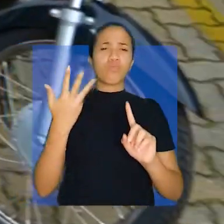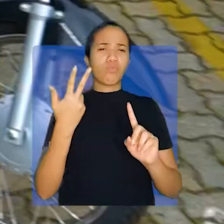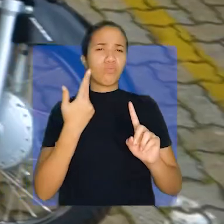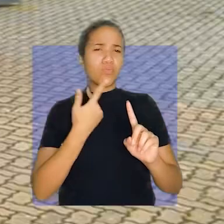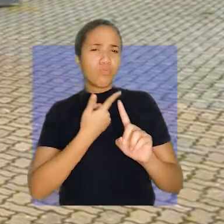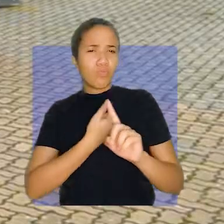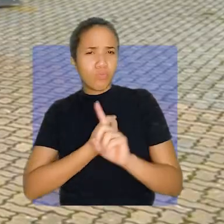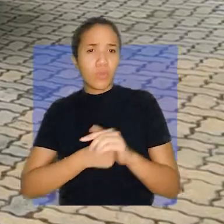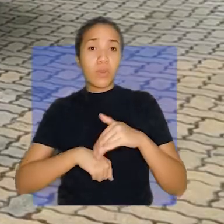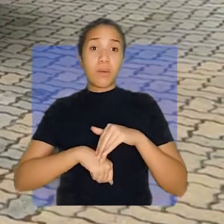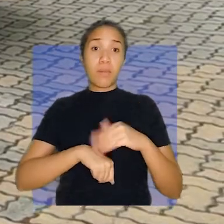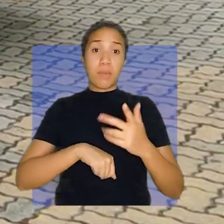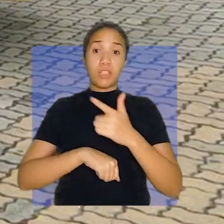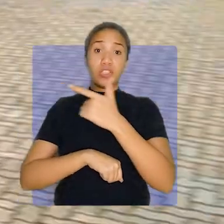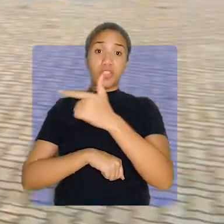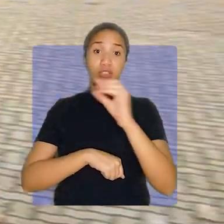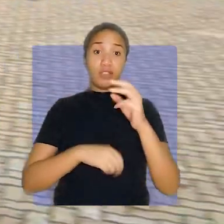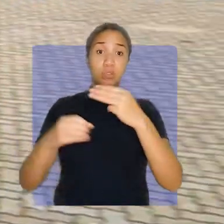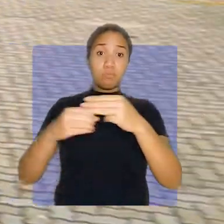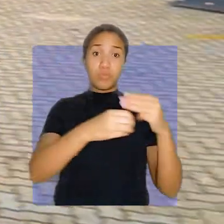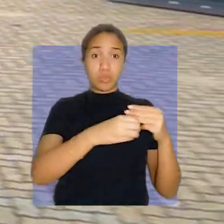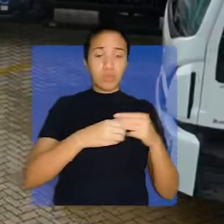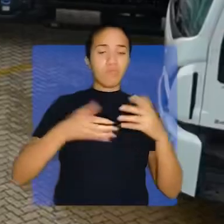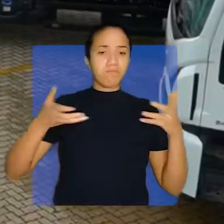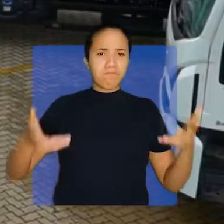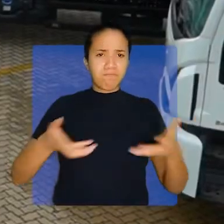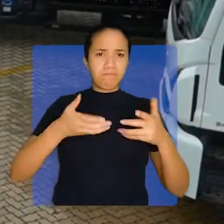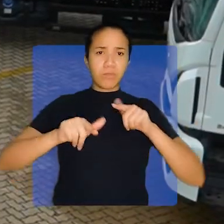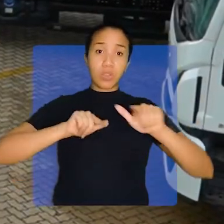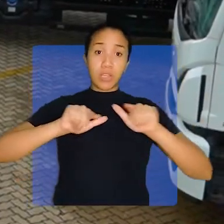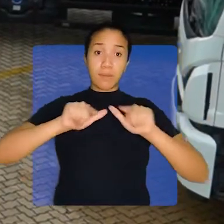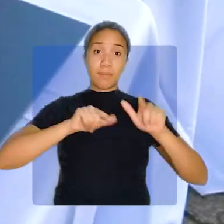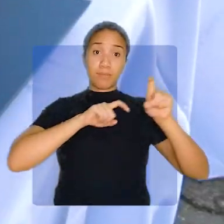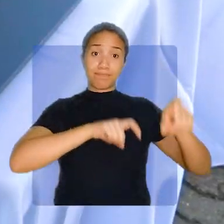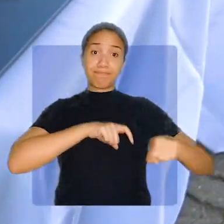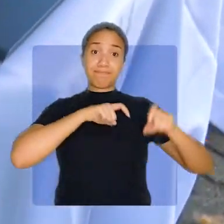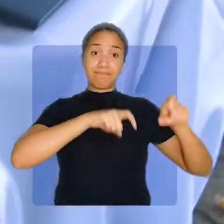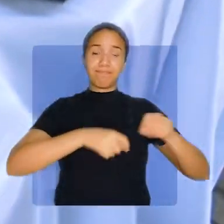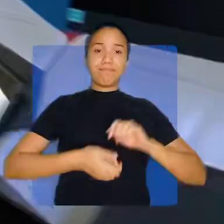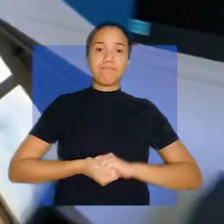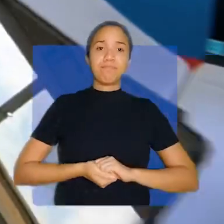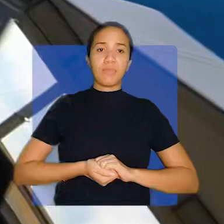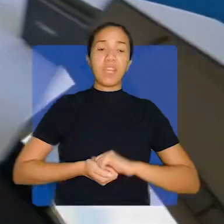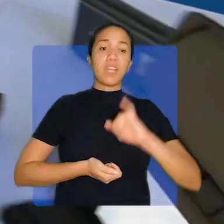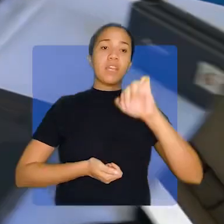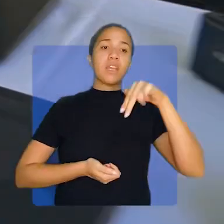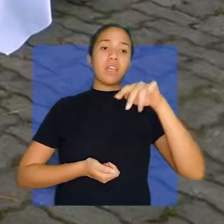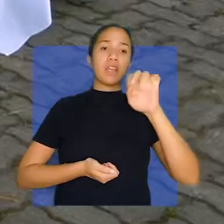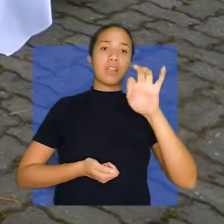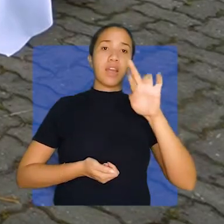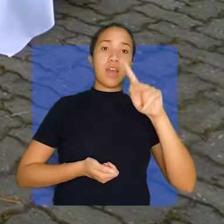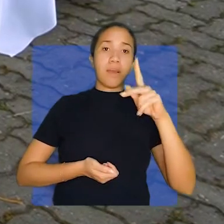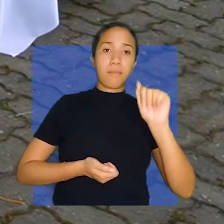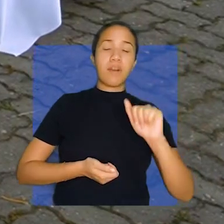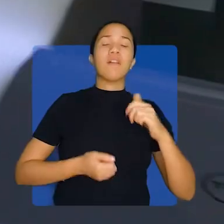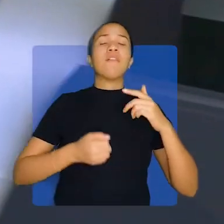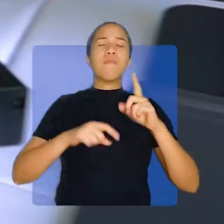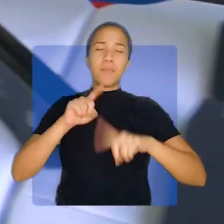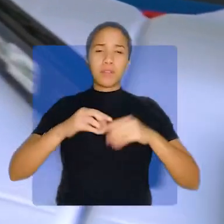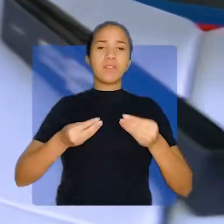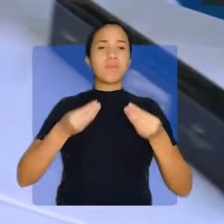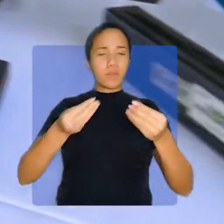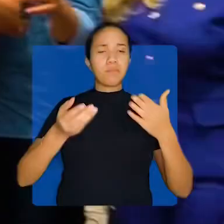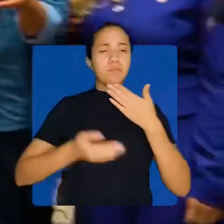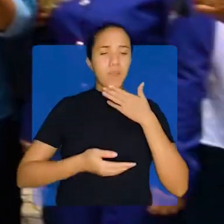motocicletas em mais de 20 municípios vão fomentar a atividade agrícola. Ao Eterpa foram entregues equipamentos para reforçar as